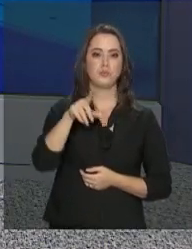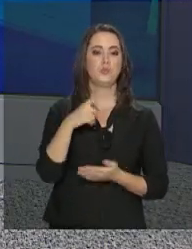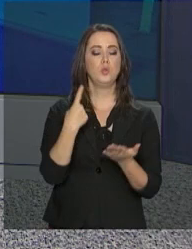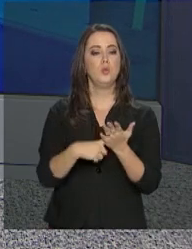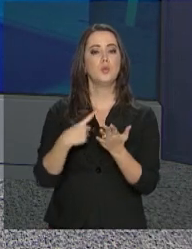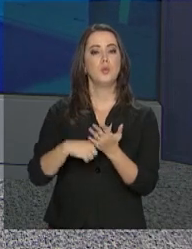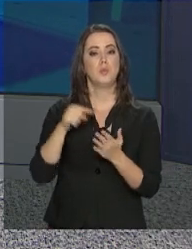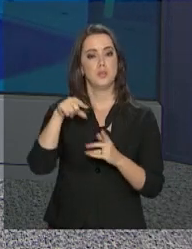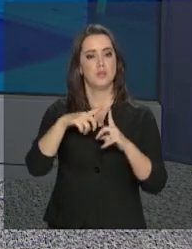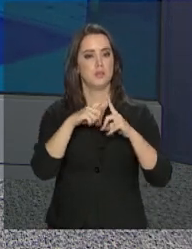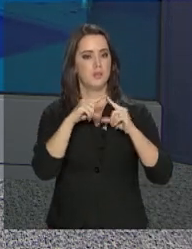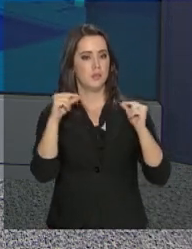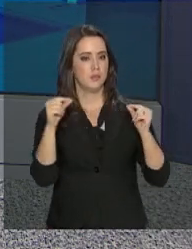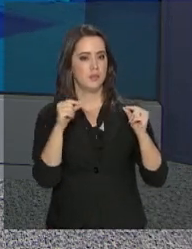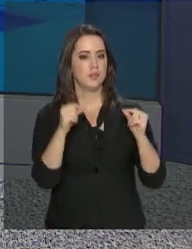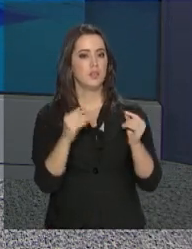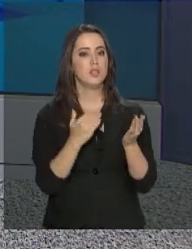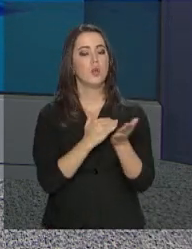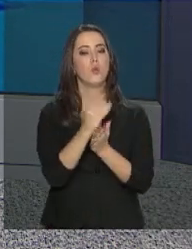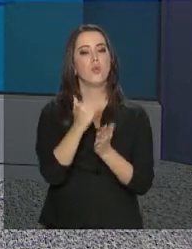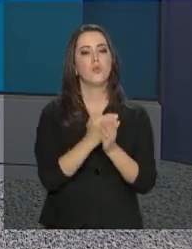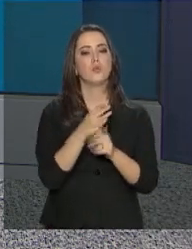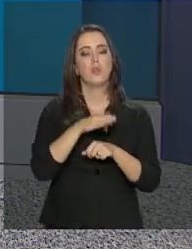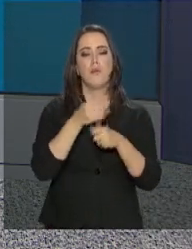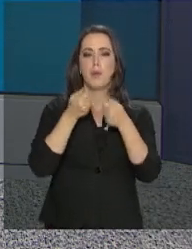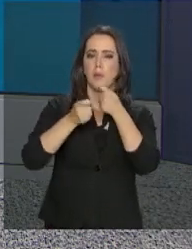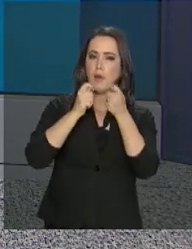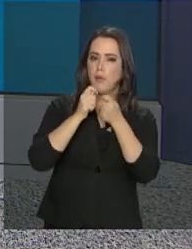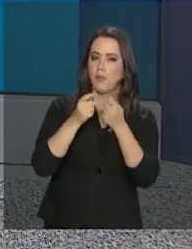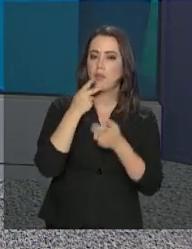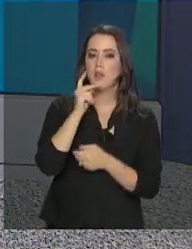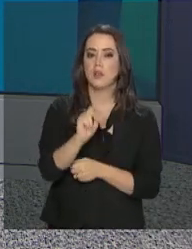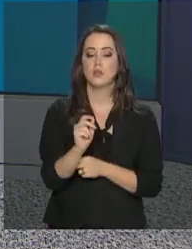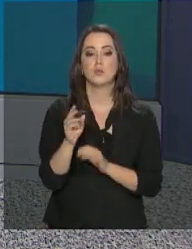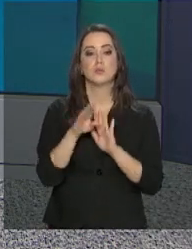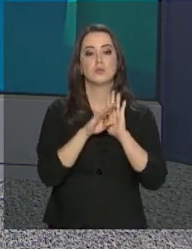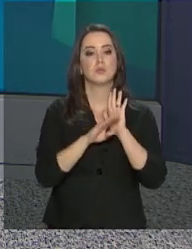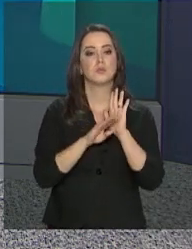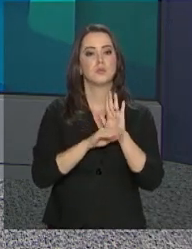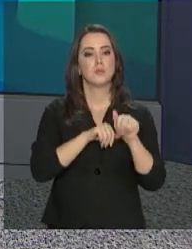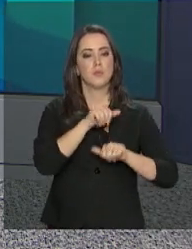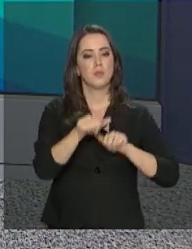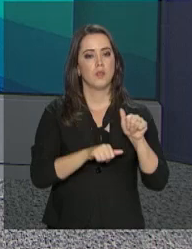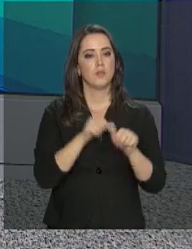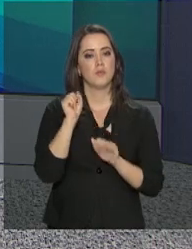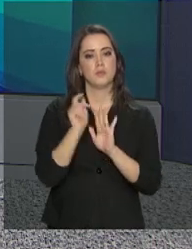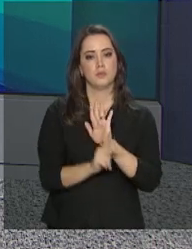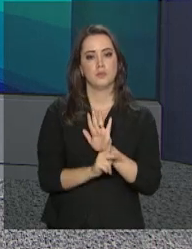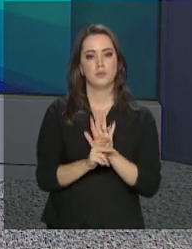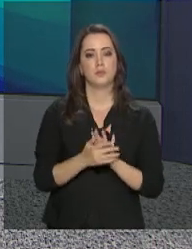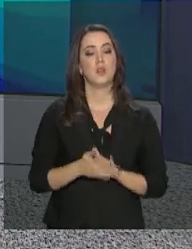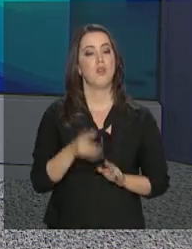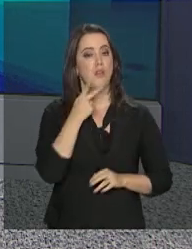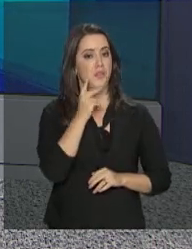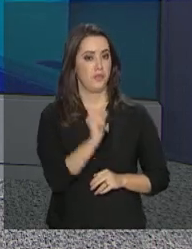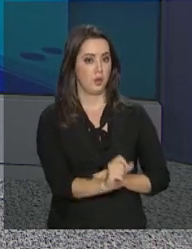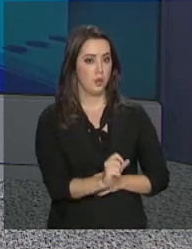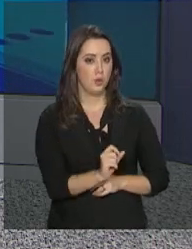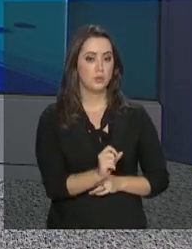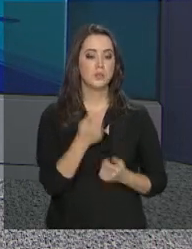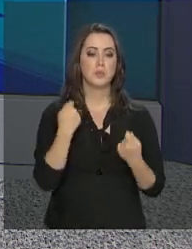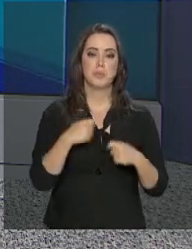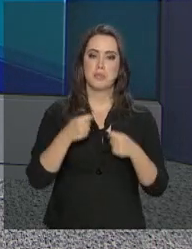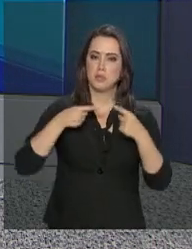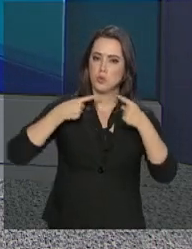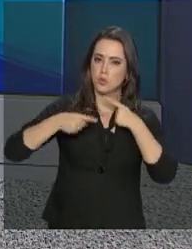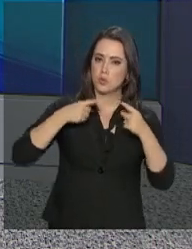agenda aqui em Brasília. Em conversa com a imprensa, o presidente eleito falou sobre o projeto para a reforma da Previdência. Bolsonaro disse